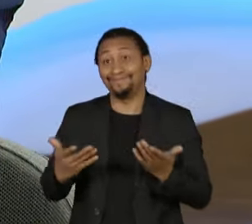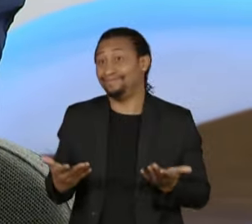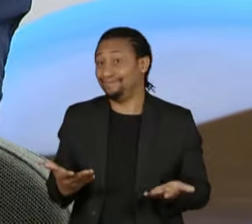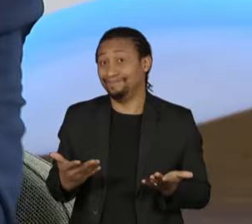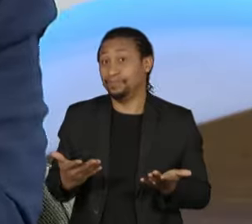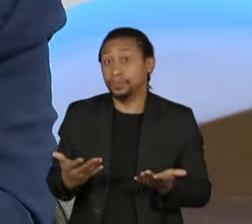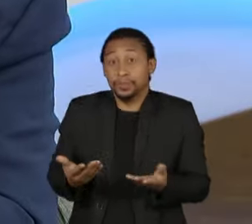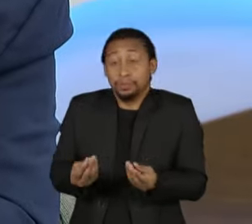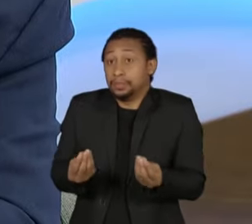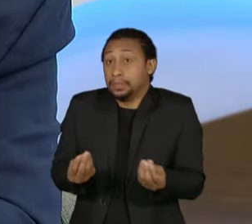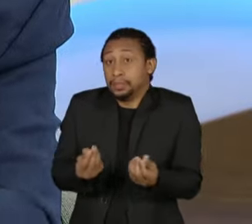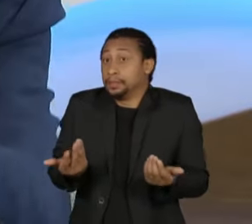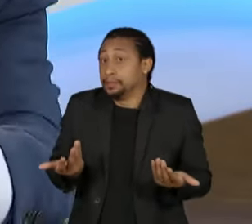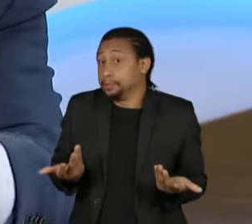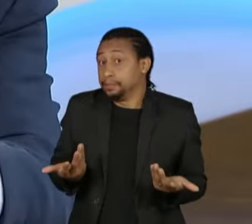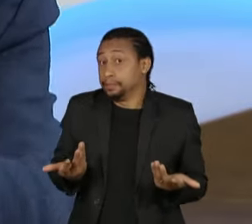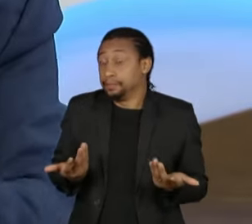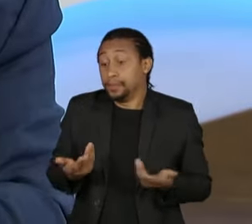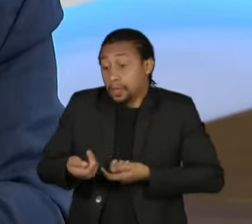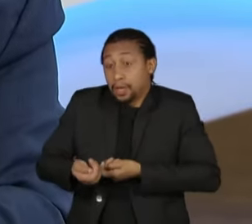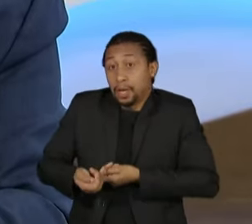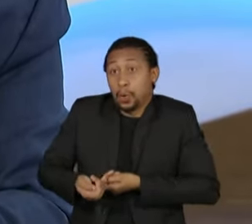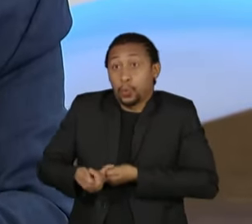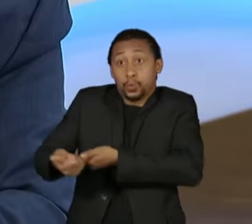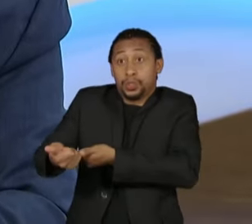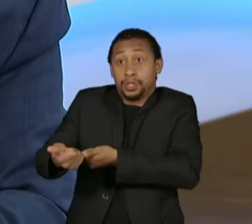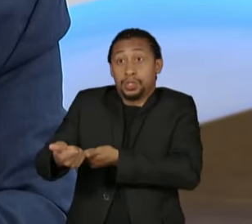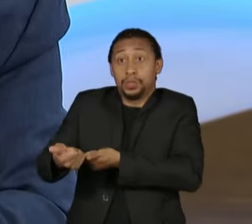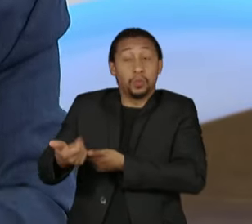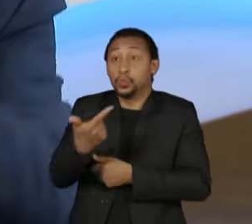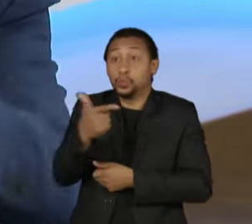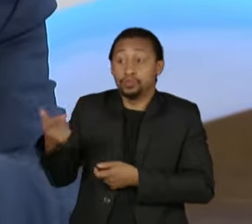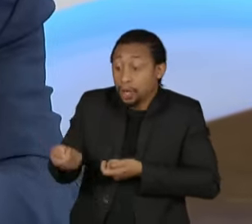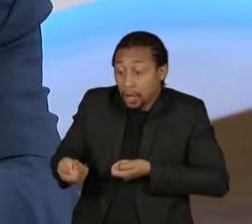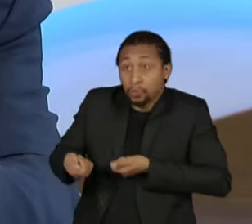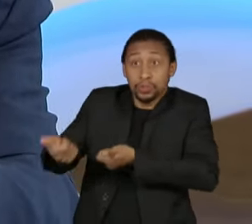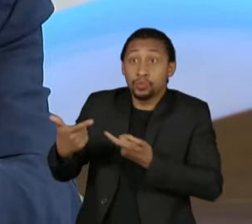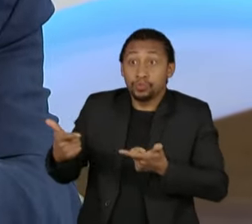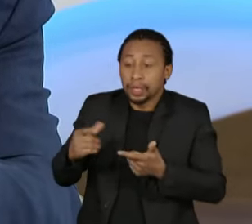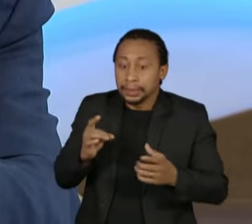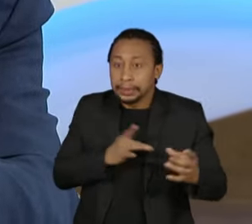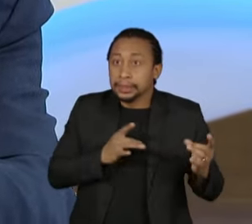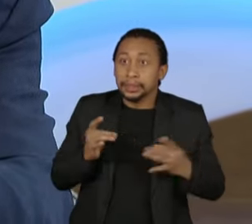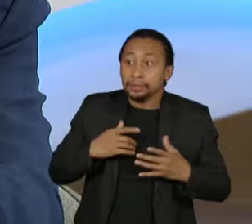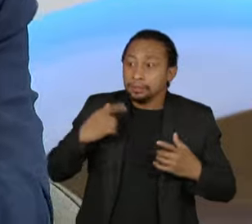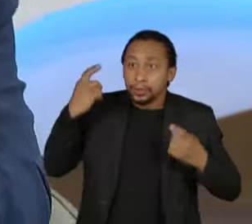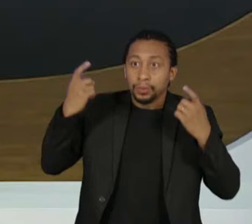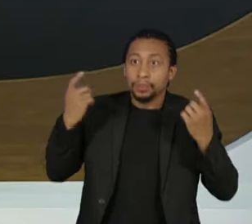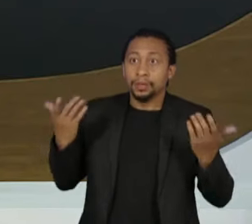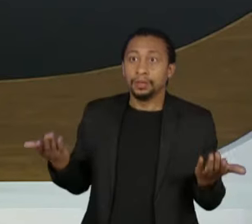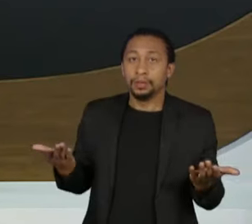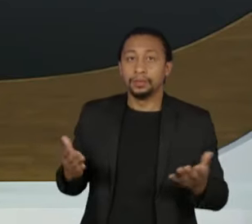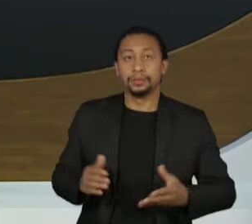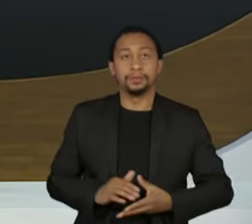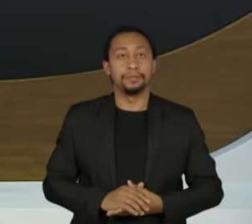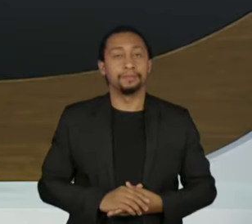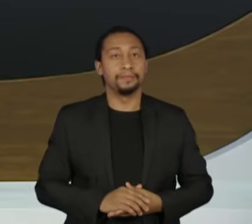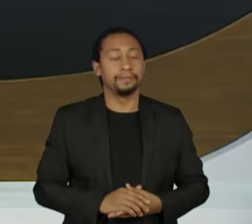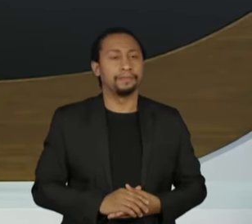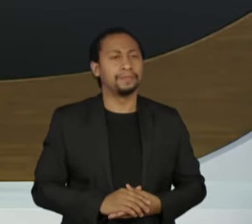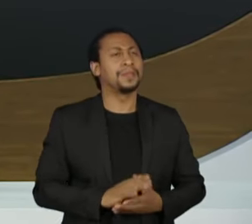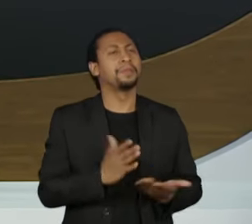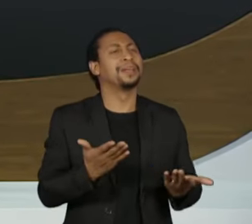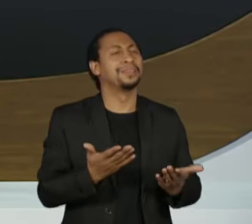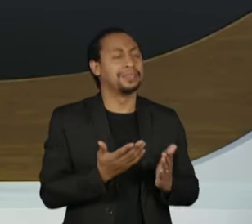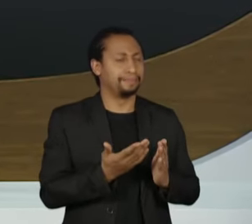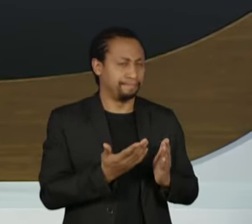o auxílio para os mais pobres, eu tinha medo de convulsão social. Não, mas vai retirar o